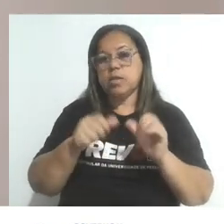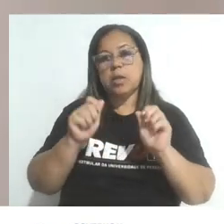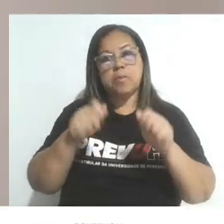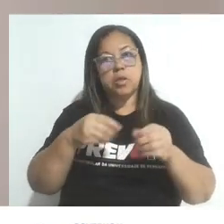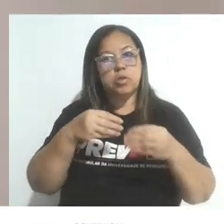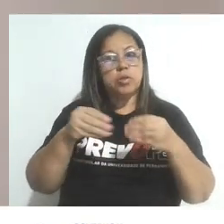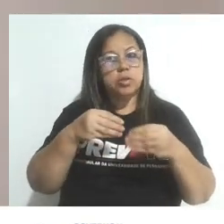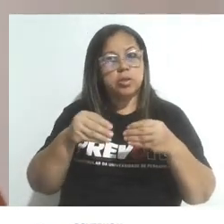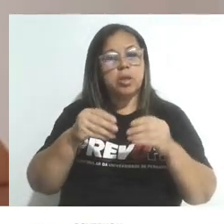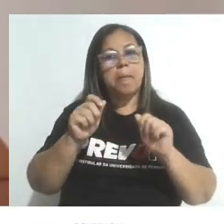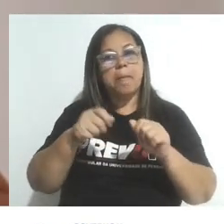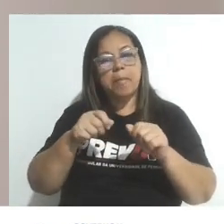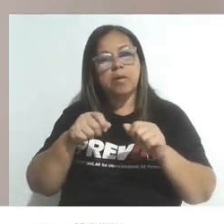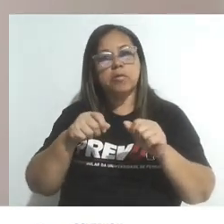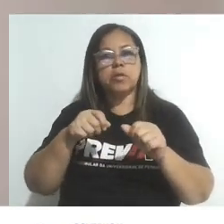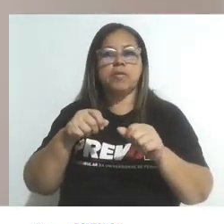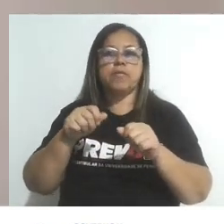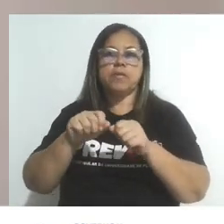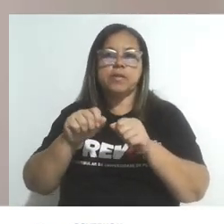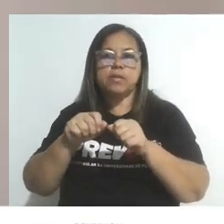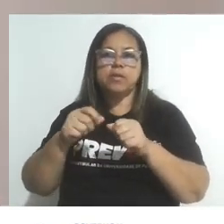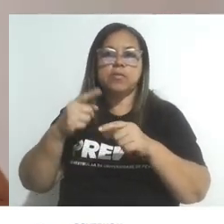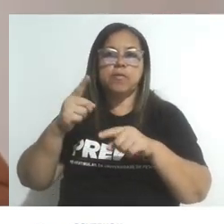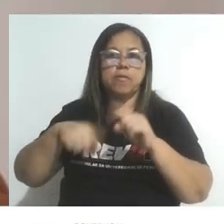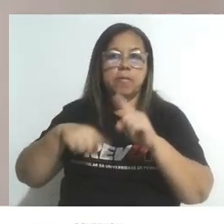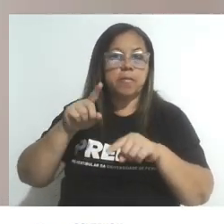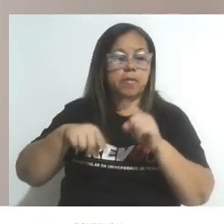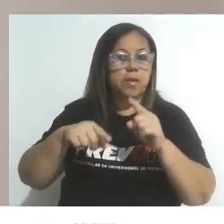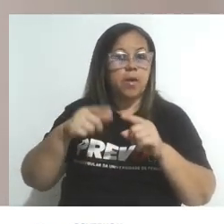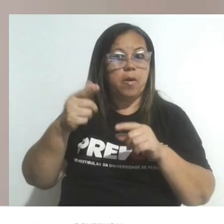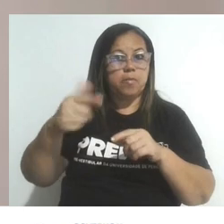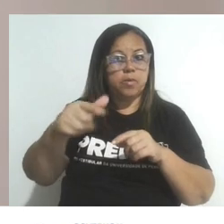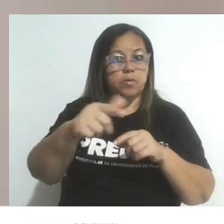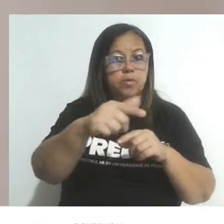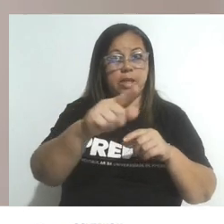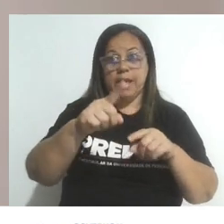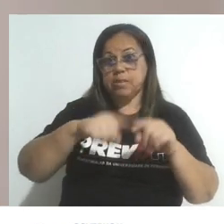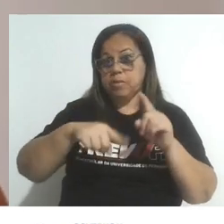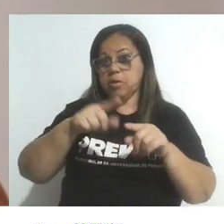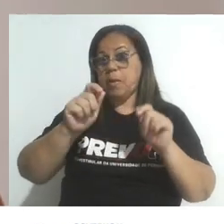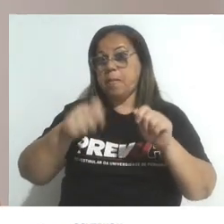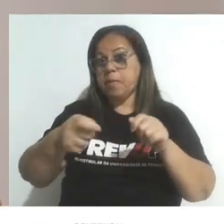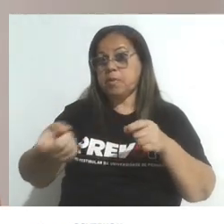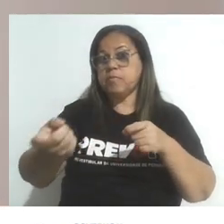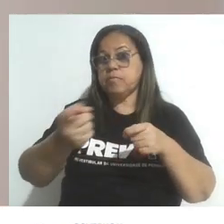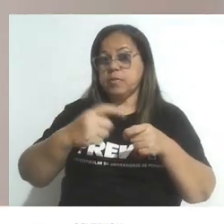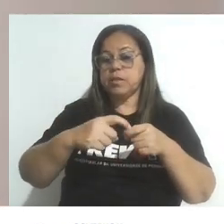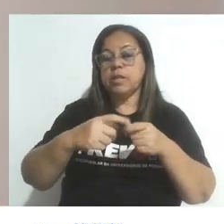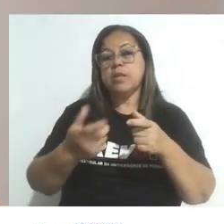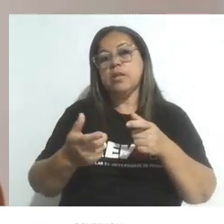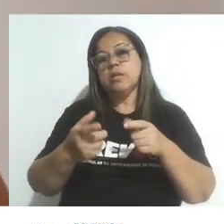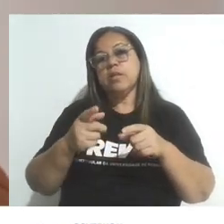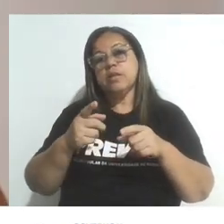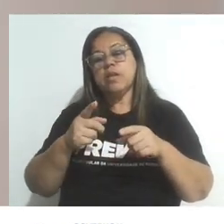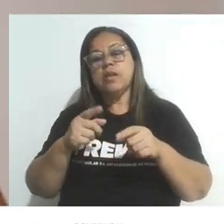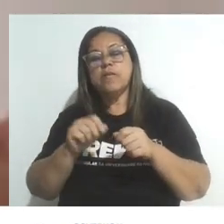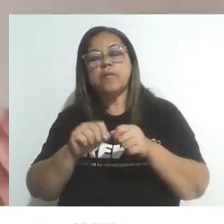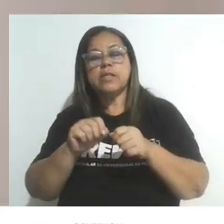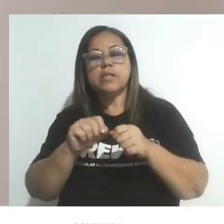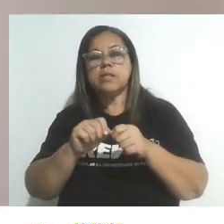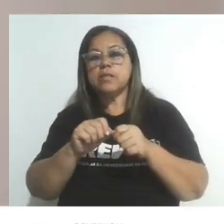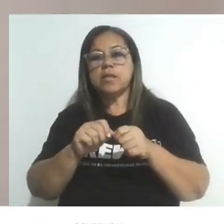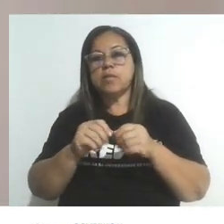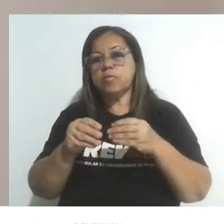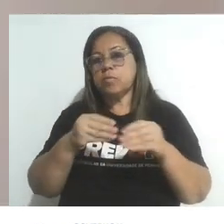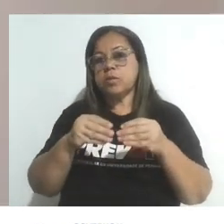podem reagir entre si para formar produtos. E esses produtos também podem reagir entre si para formar